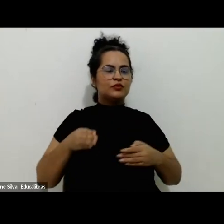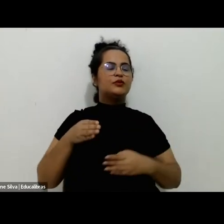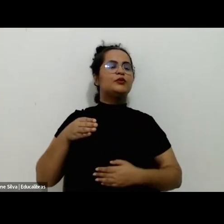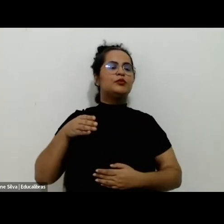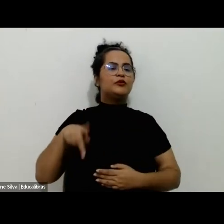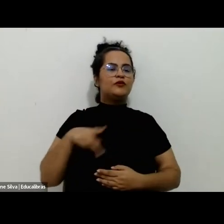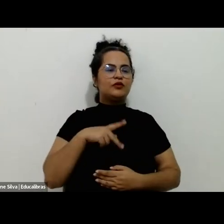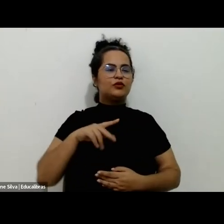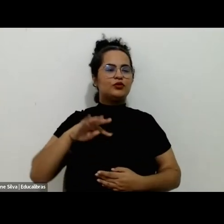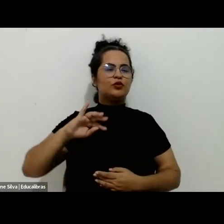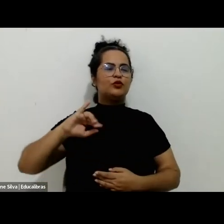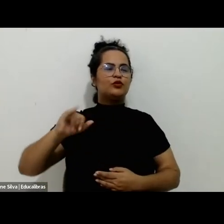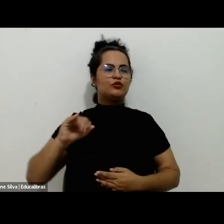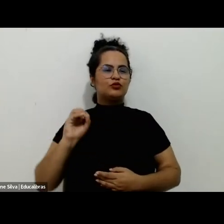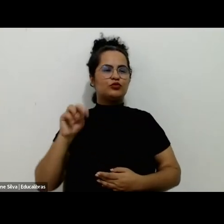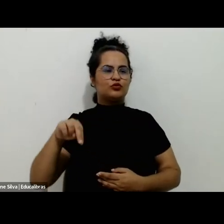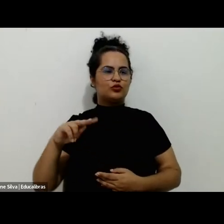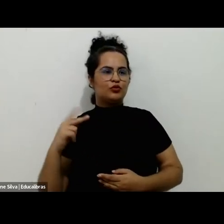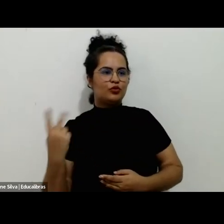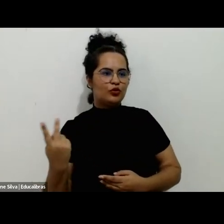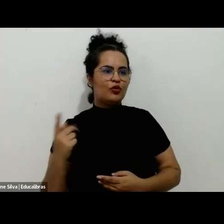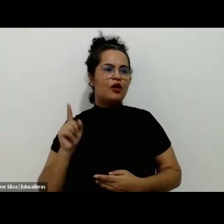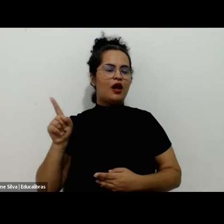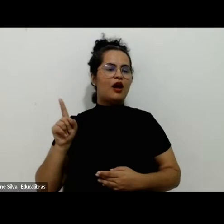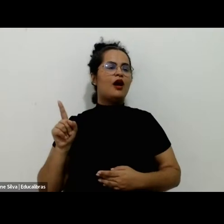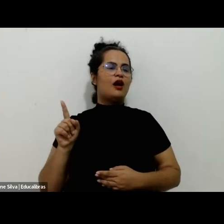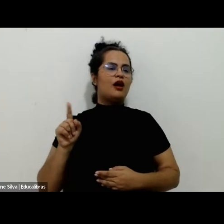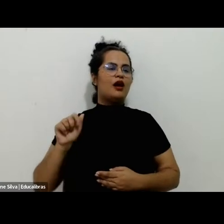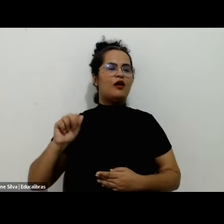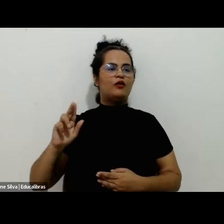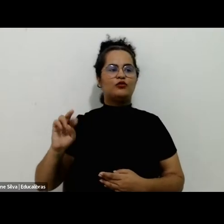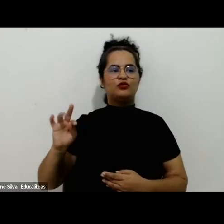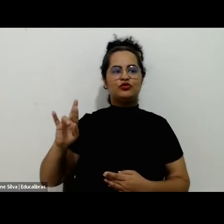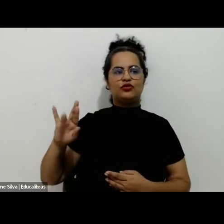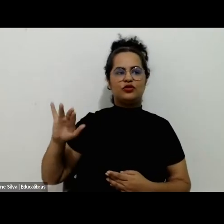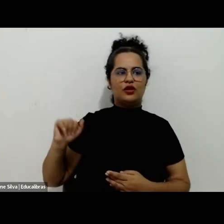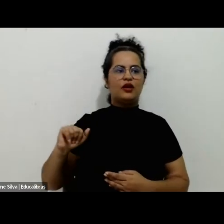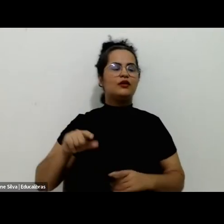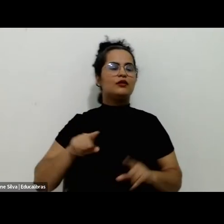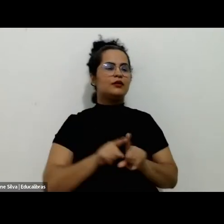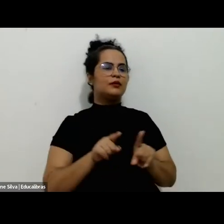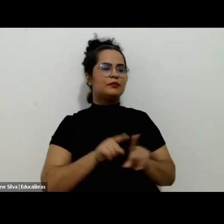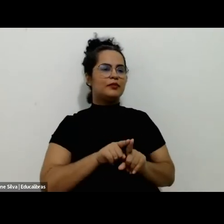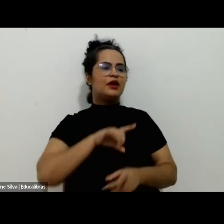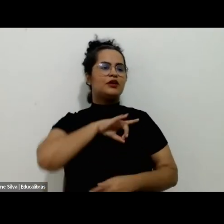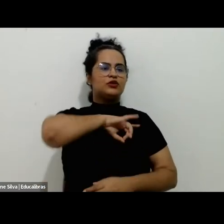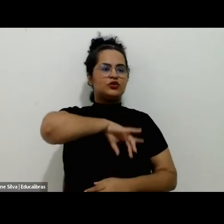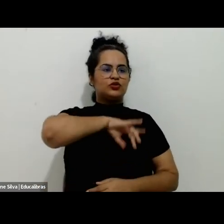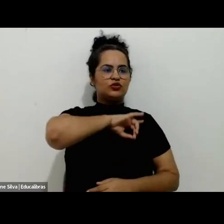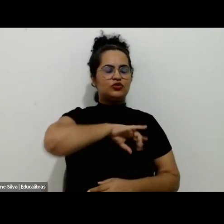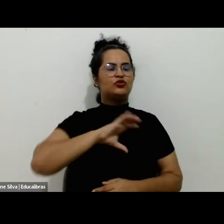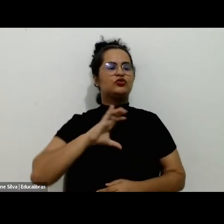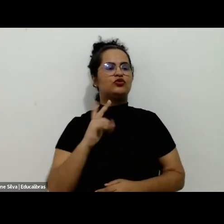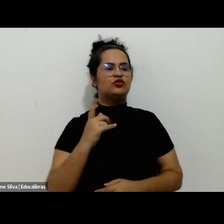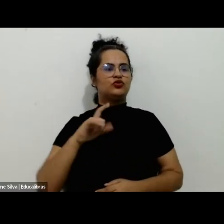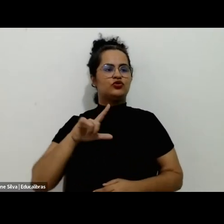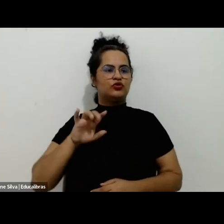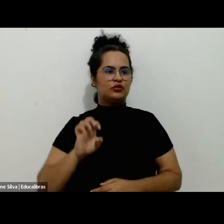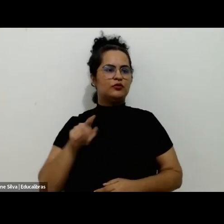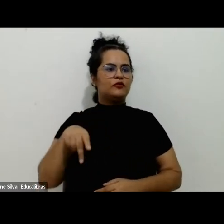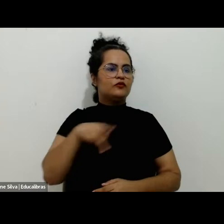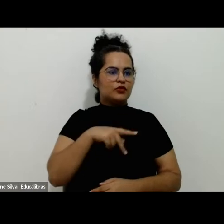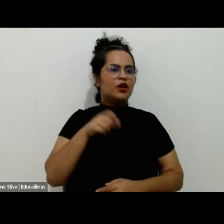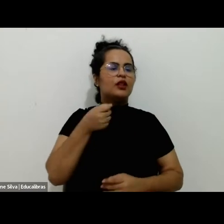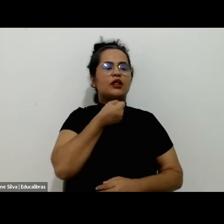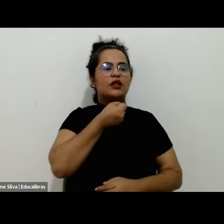da Austrália, e também a Alexson Rodrigues, do Chile, que vai representar a América Latina, também aqui no debate, muito interessante sobre